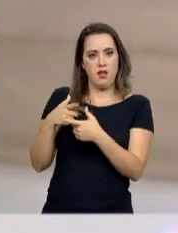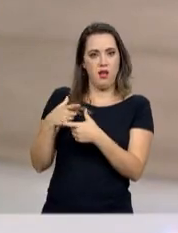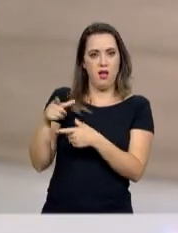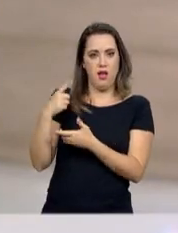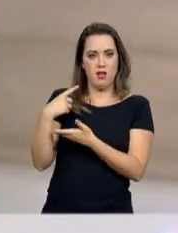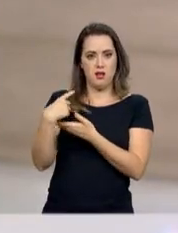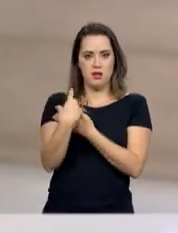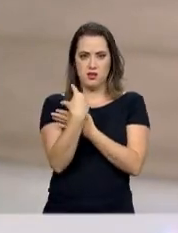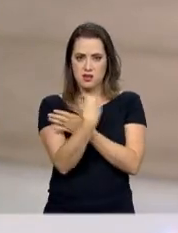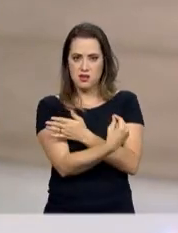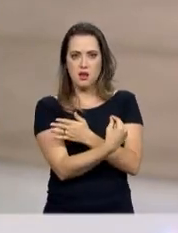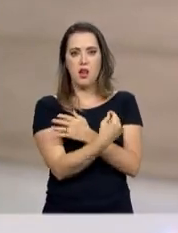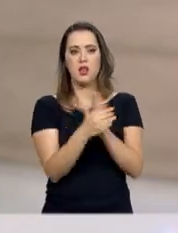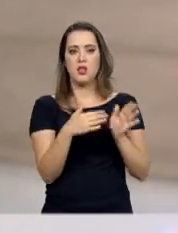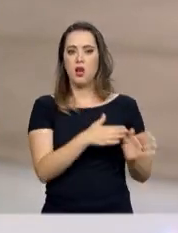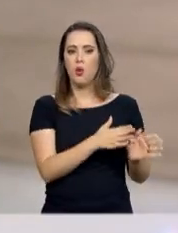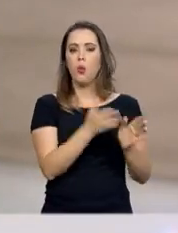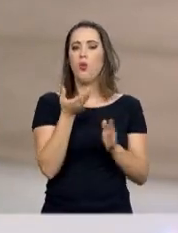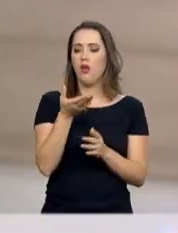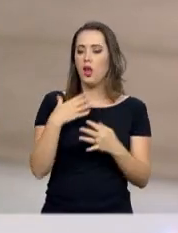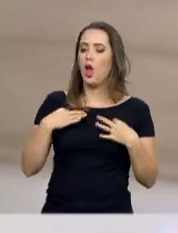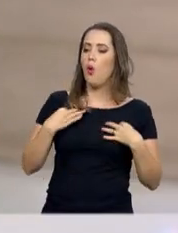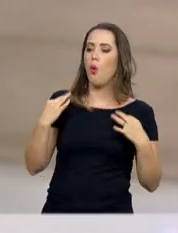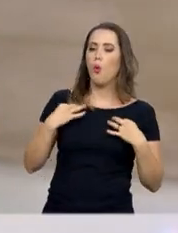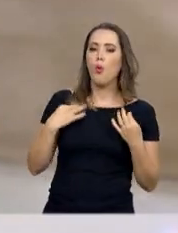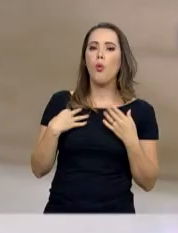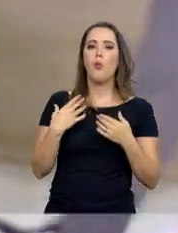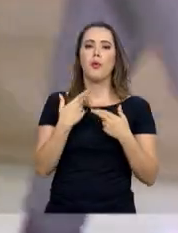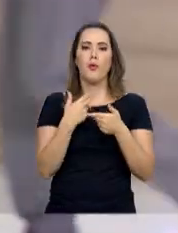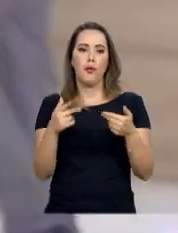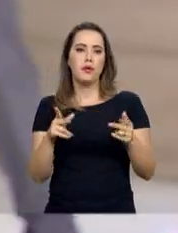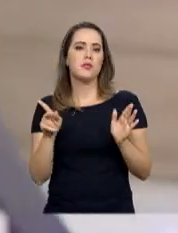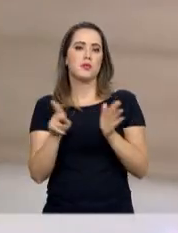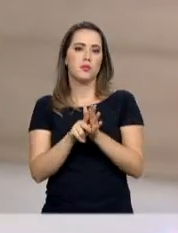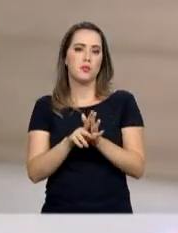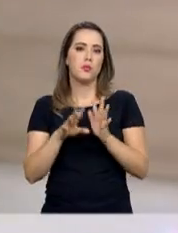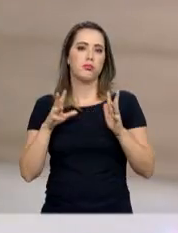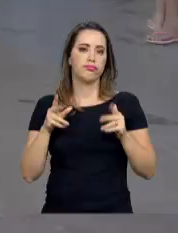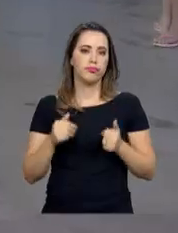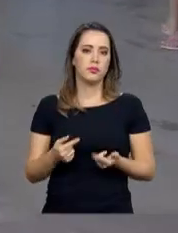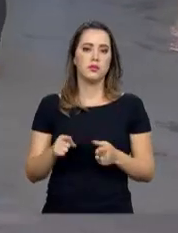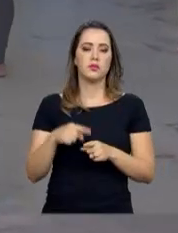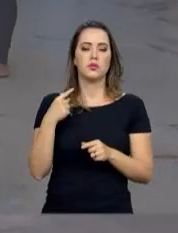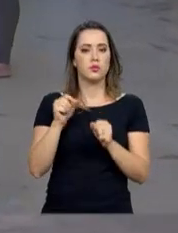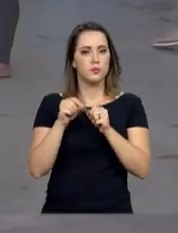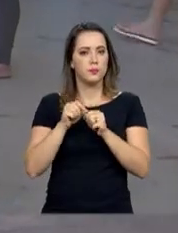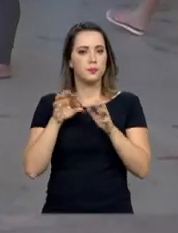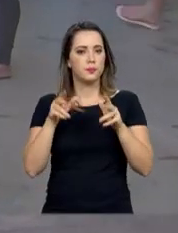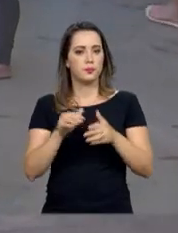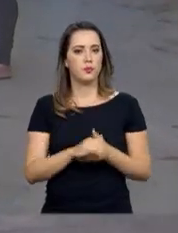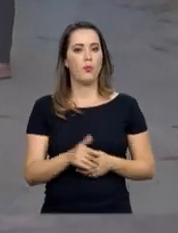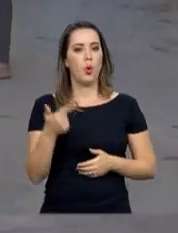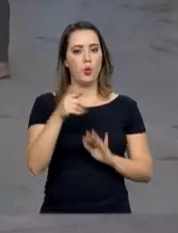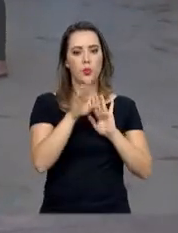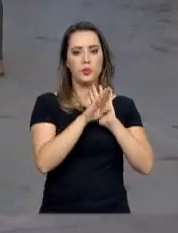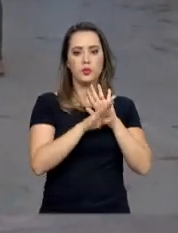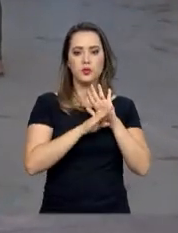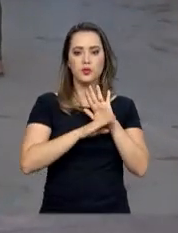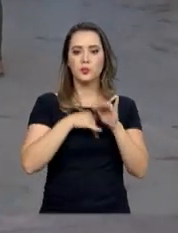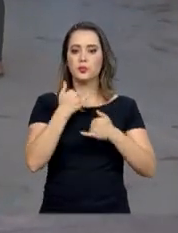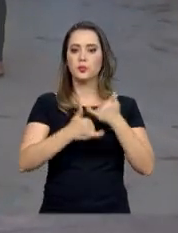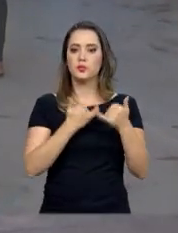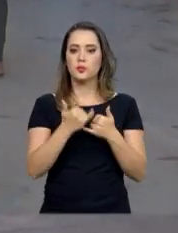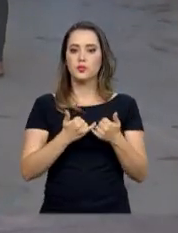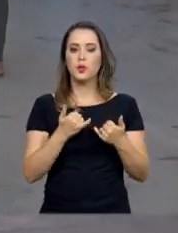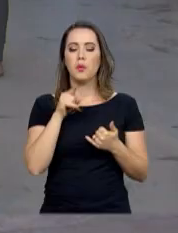precisa, digamos, de roupa, de material de higiene, de possibilidade de trabalho, documentação, a gente faz. Outro projeto voluntário leva diversão